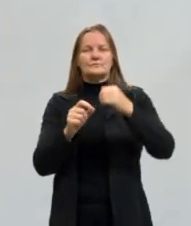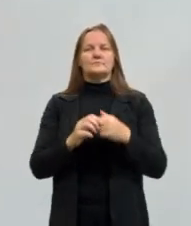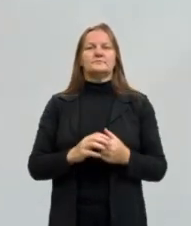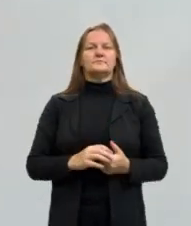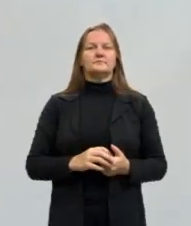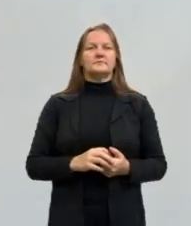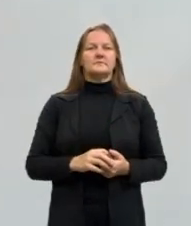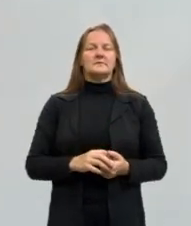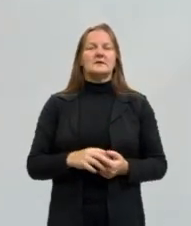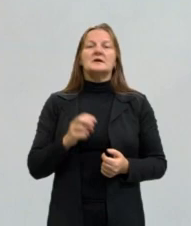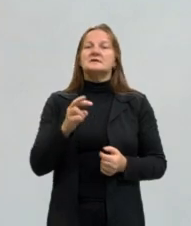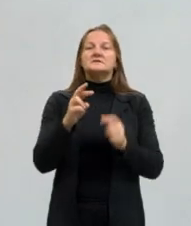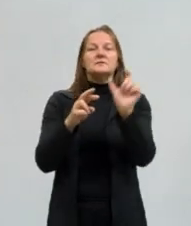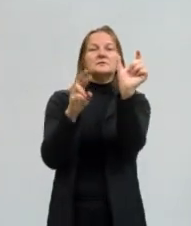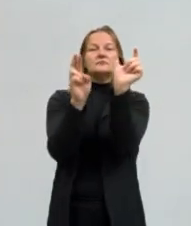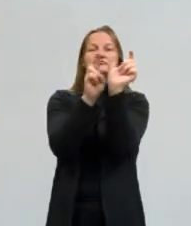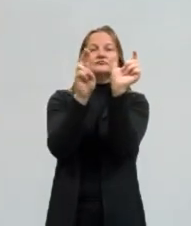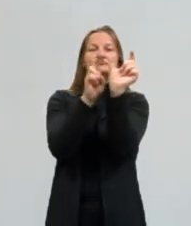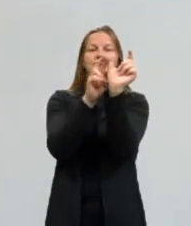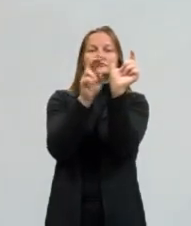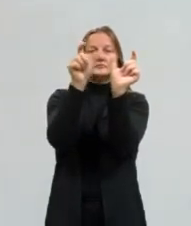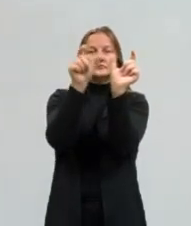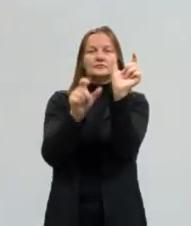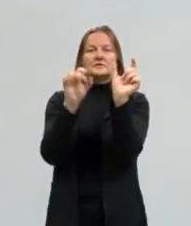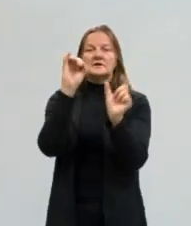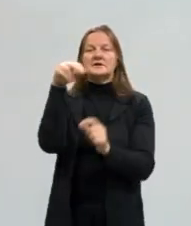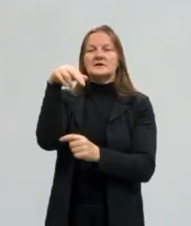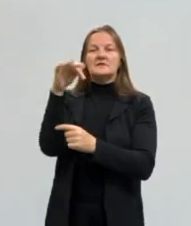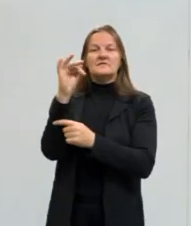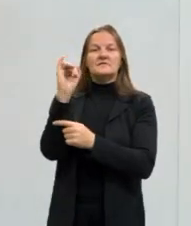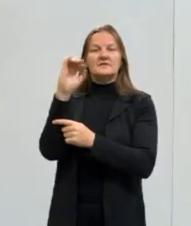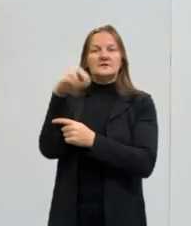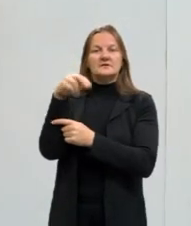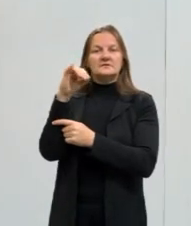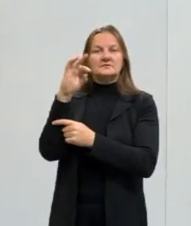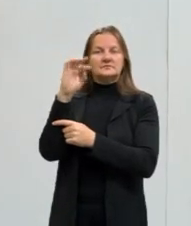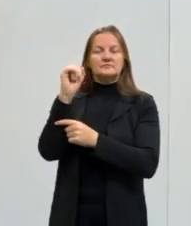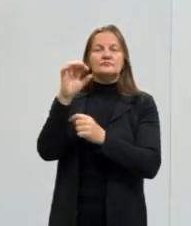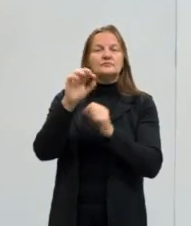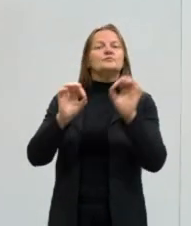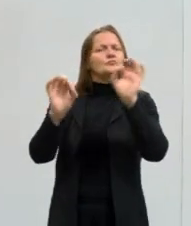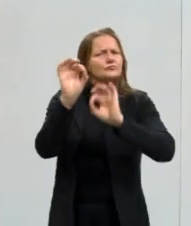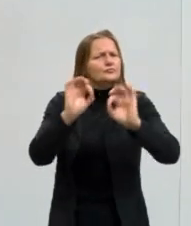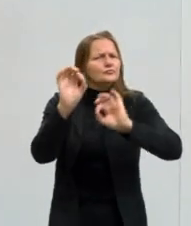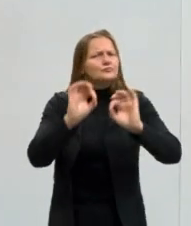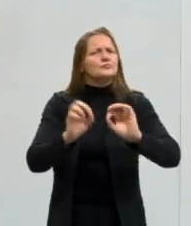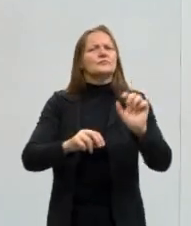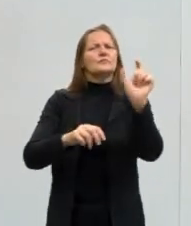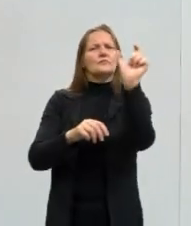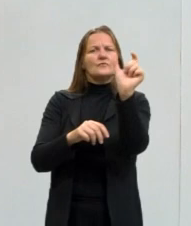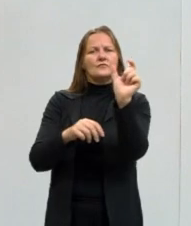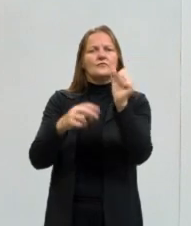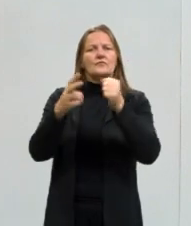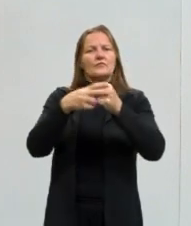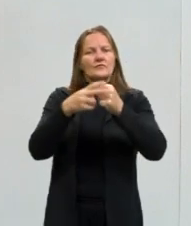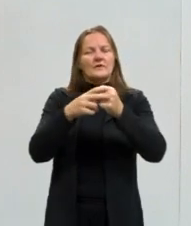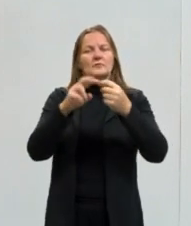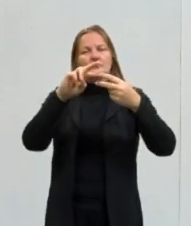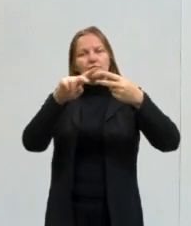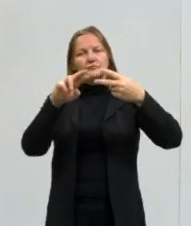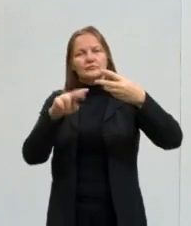infinitivo, nós conseguimos organizar os verbos em três conjugações.